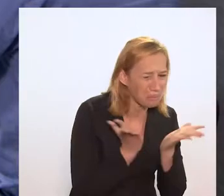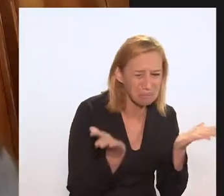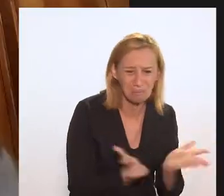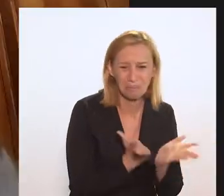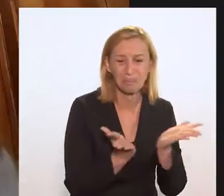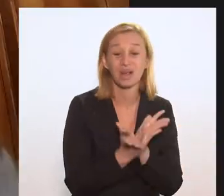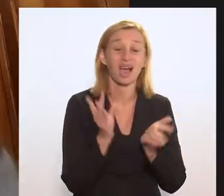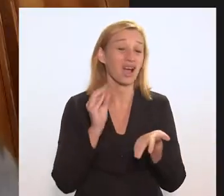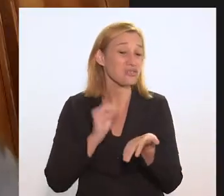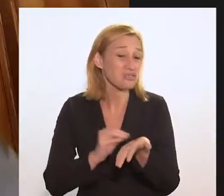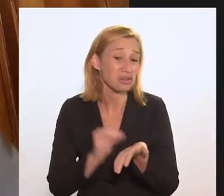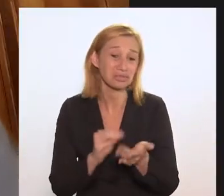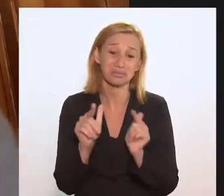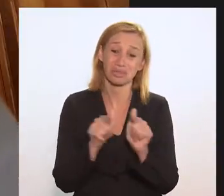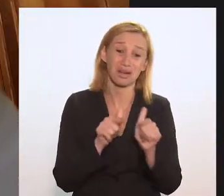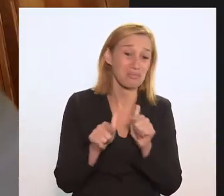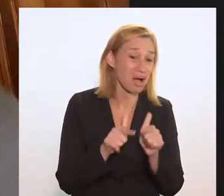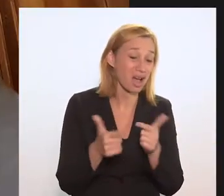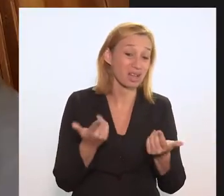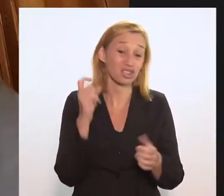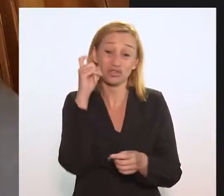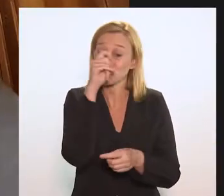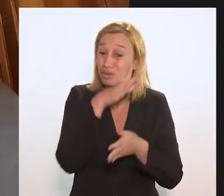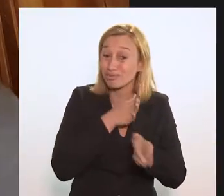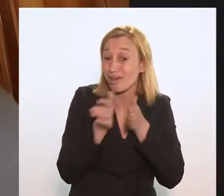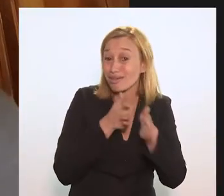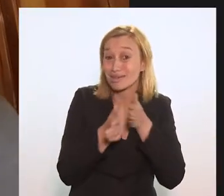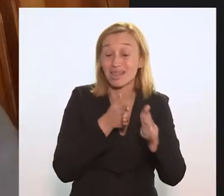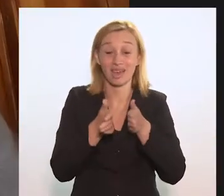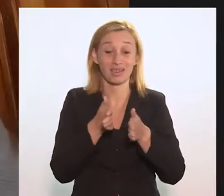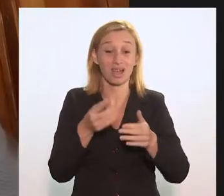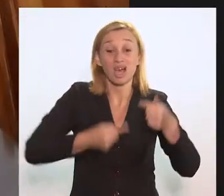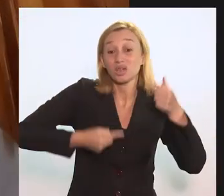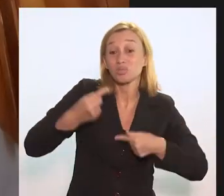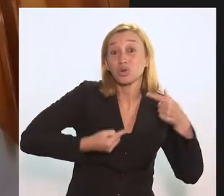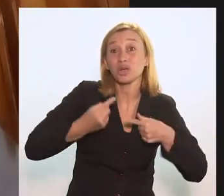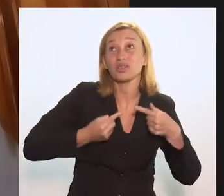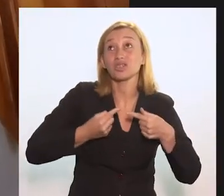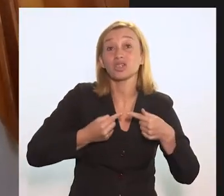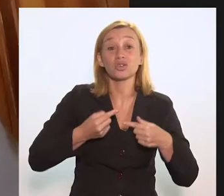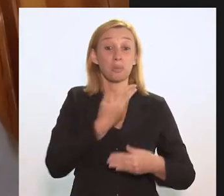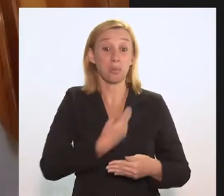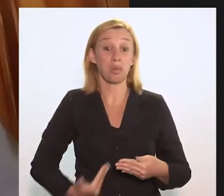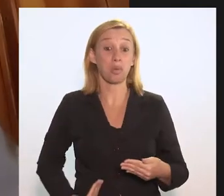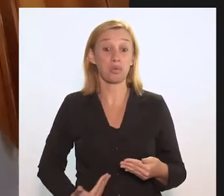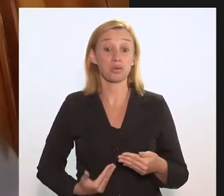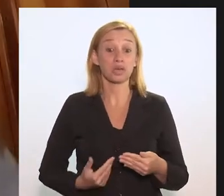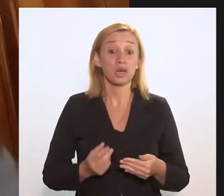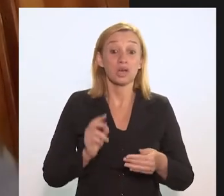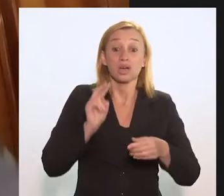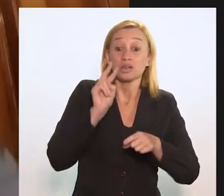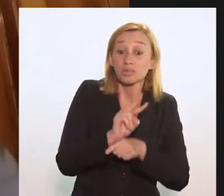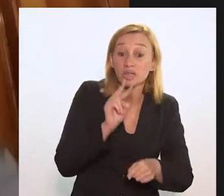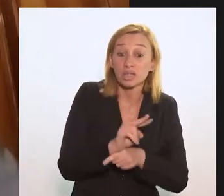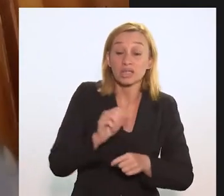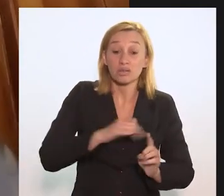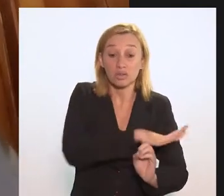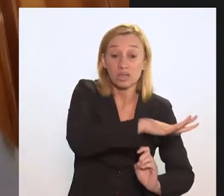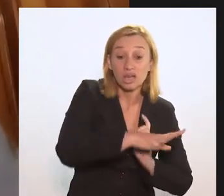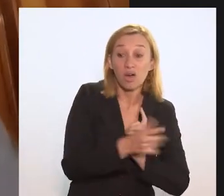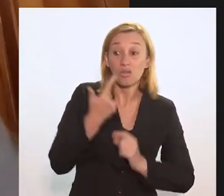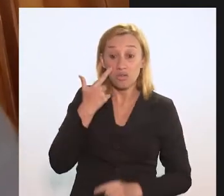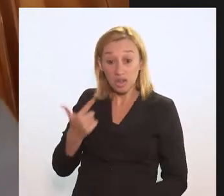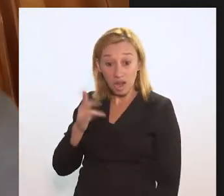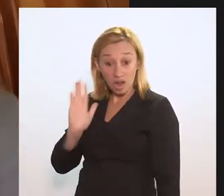o desemprego, a dificuldade de acesso às políticas públicas de proteção social. Você veja